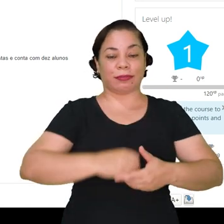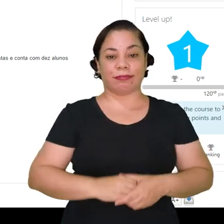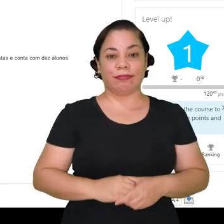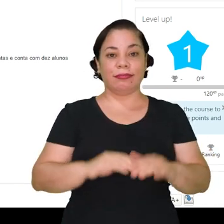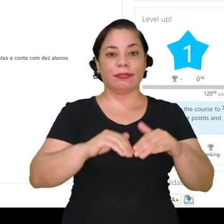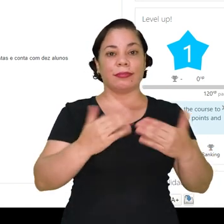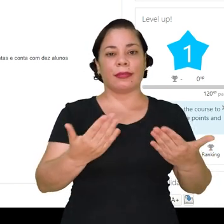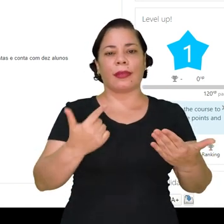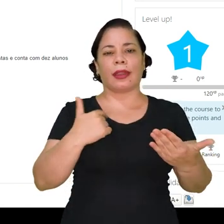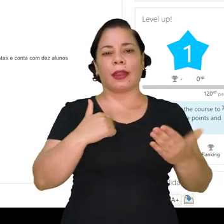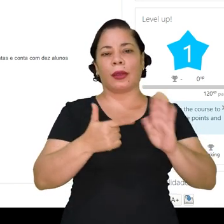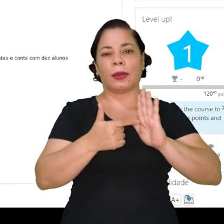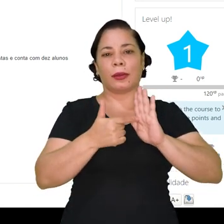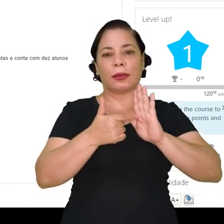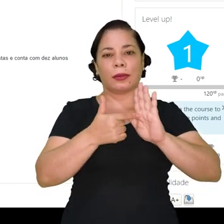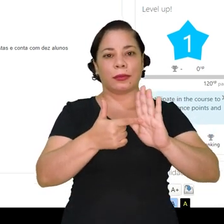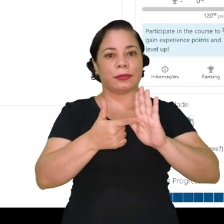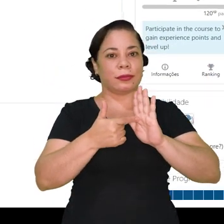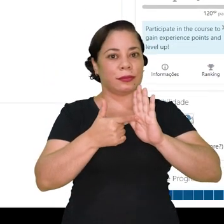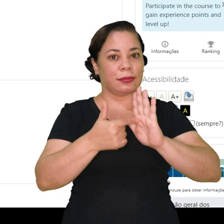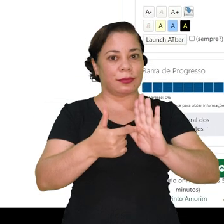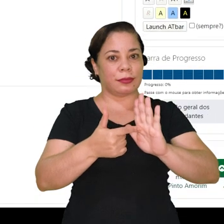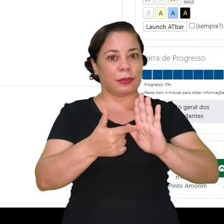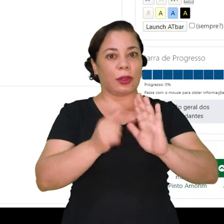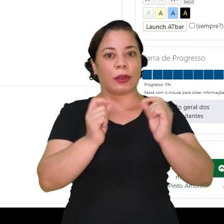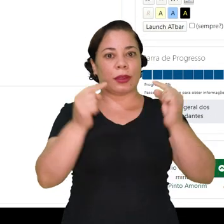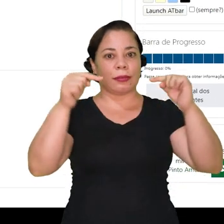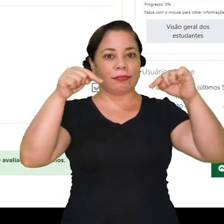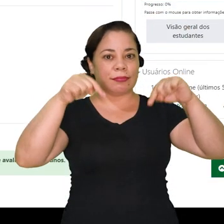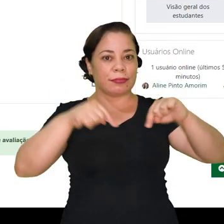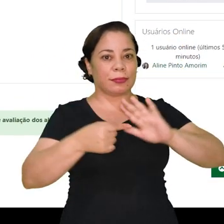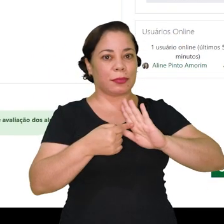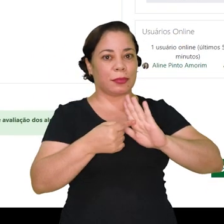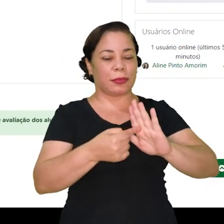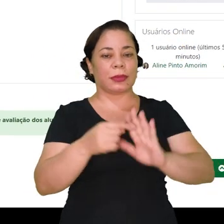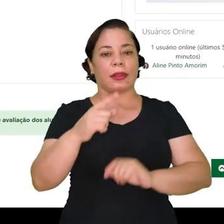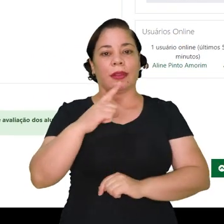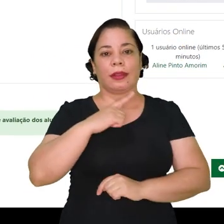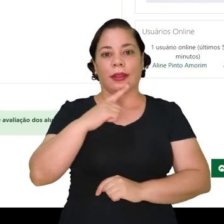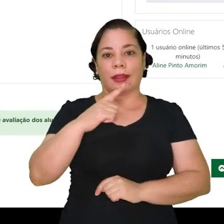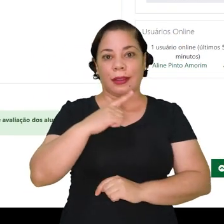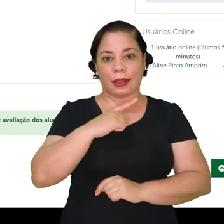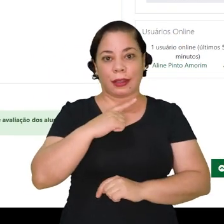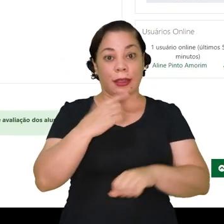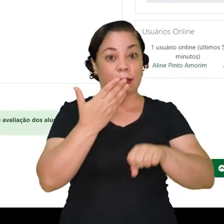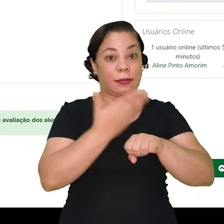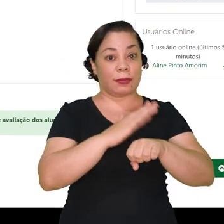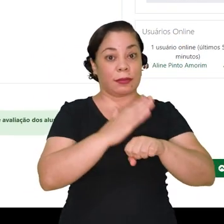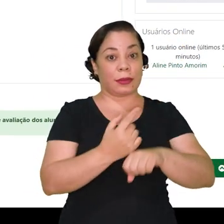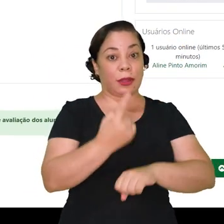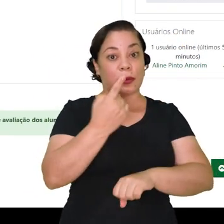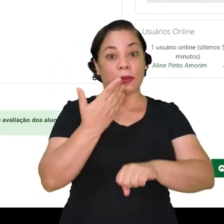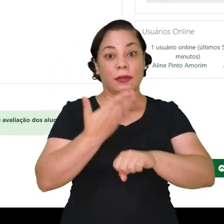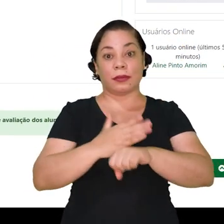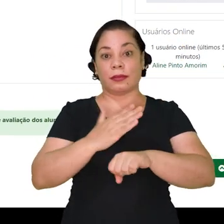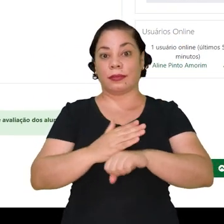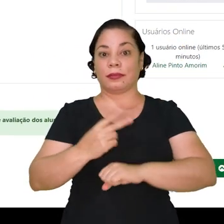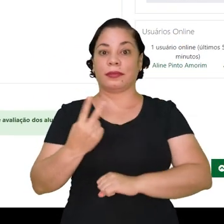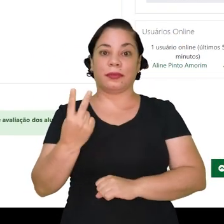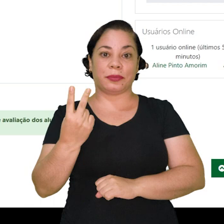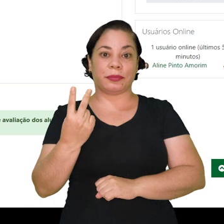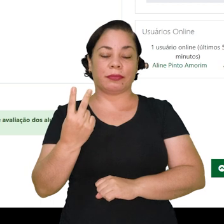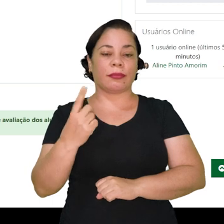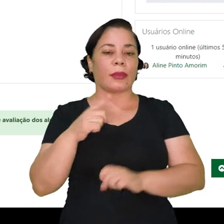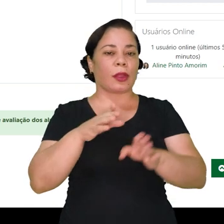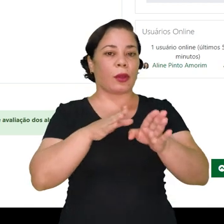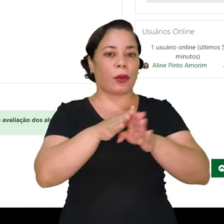fictícios. Então, eu vou passar aqui para baixo para mostrar que nós temos prática 1 e prática